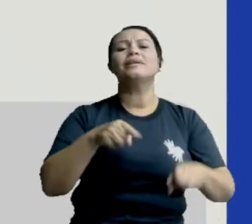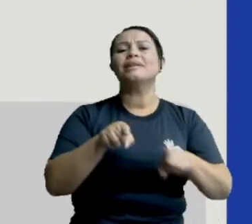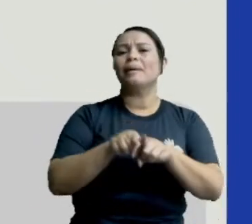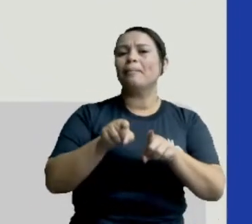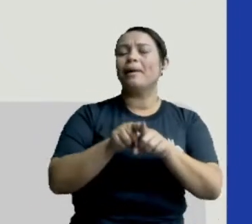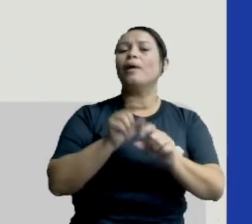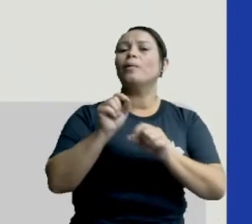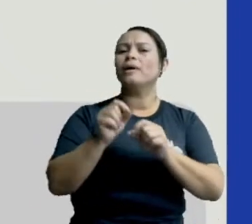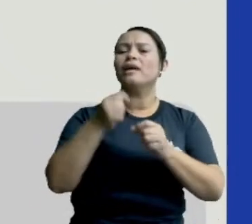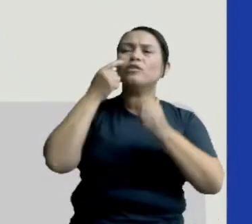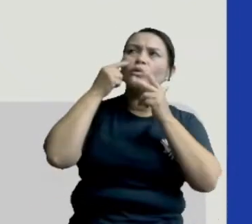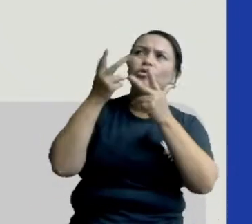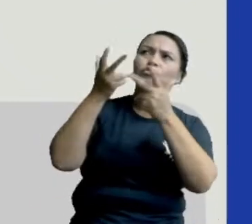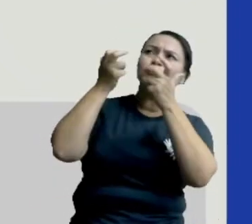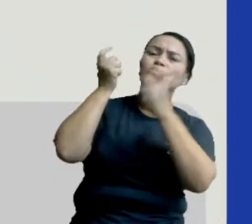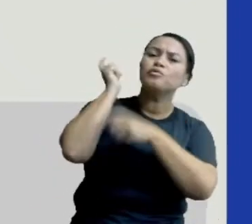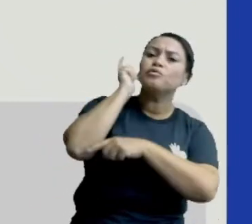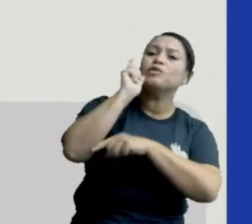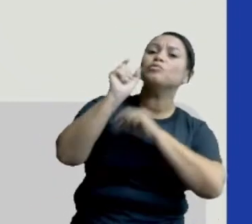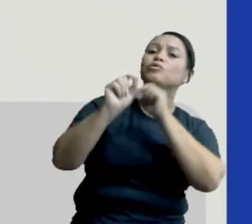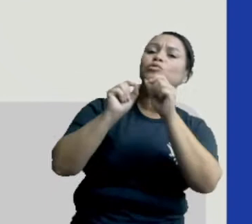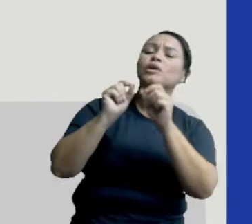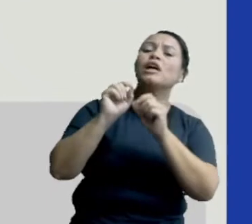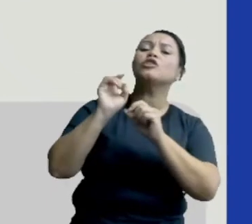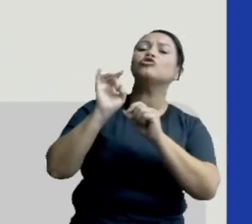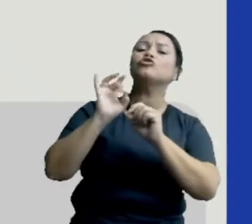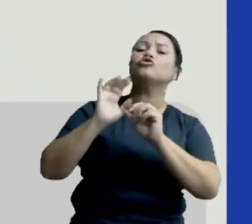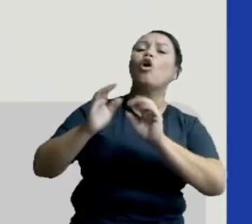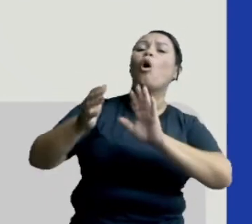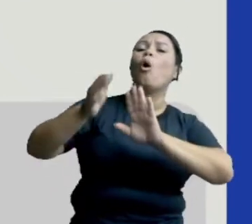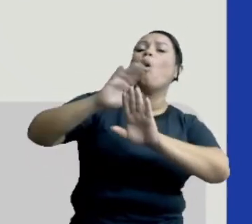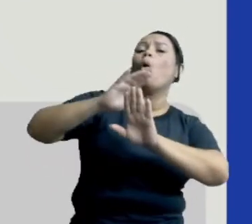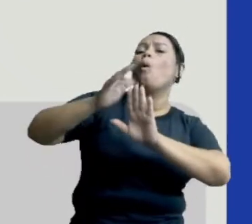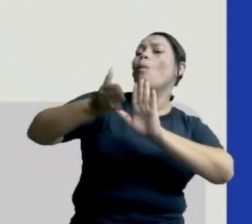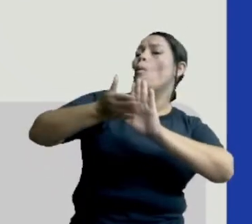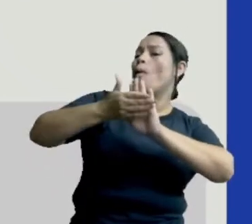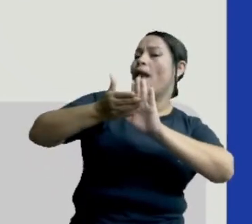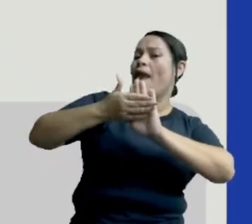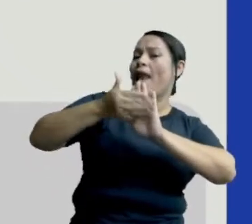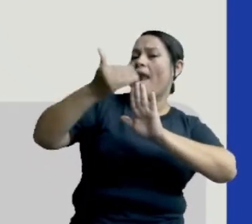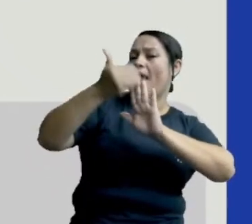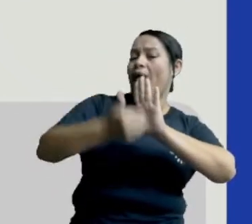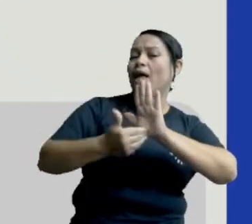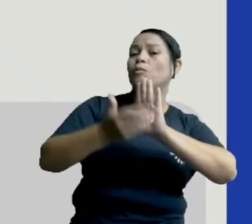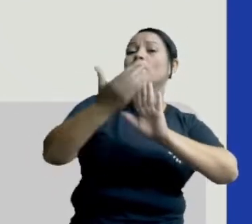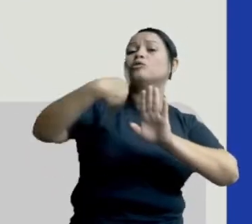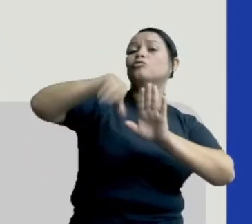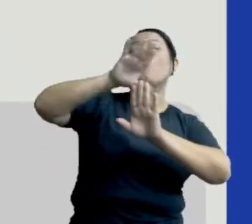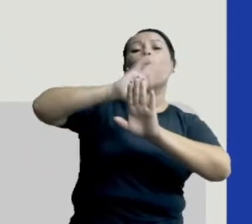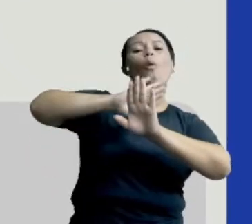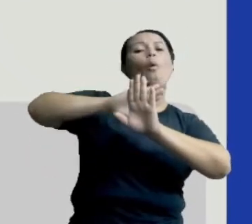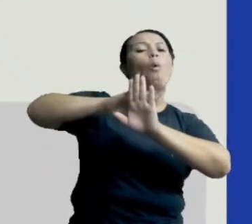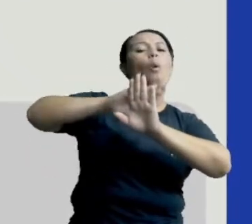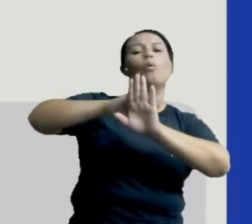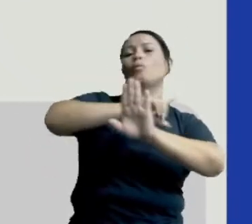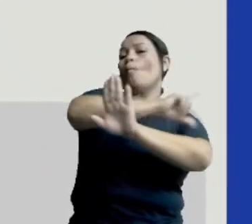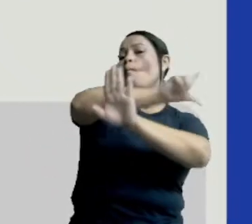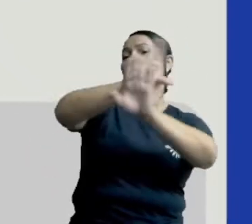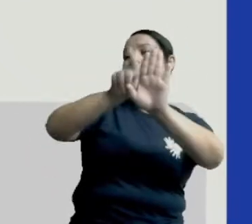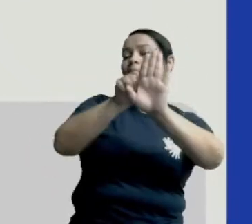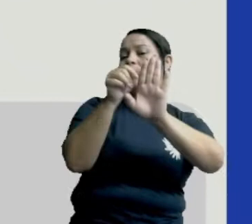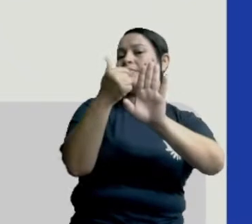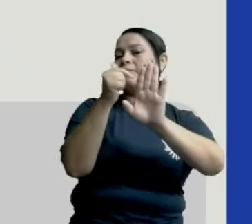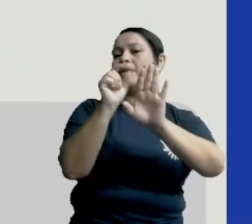enxergar apenas um lado de sua superfície e o outro permanece sem iluminação,